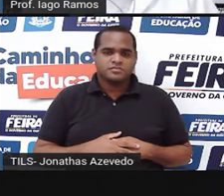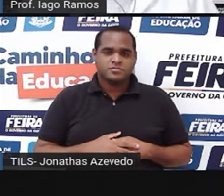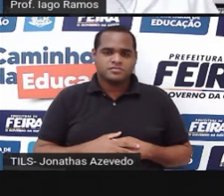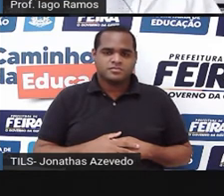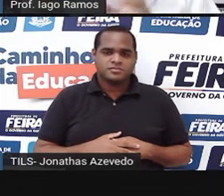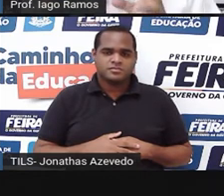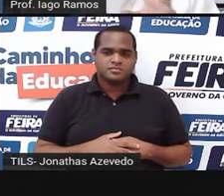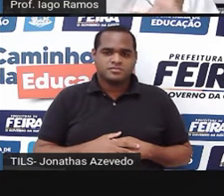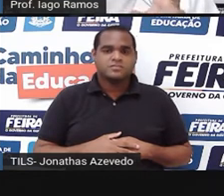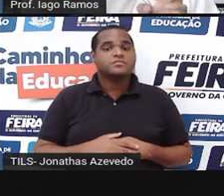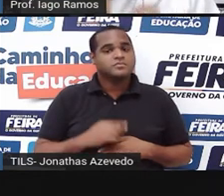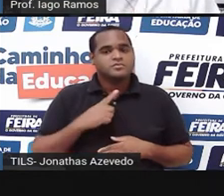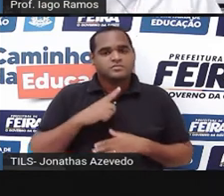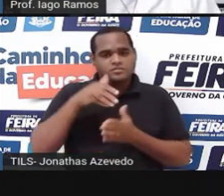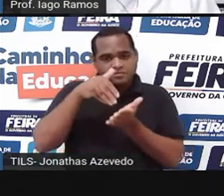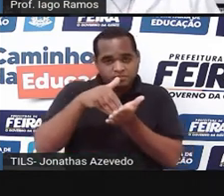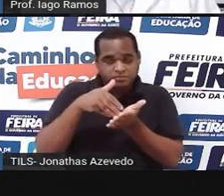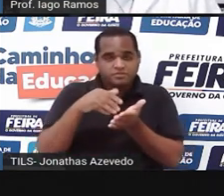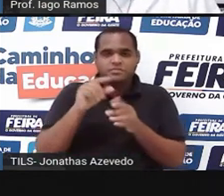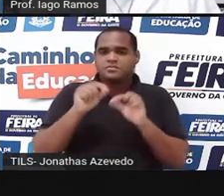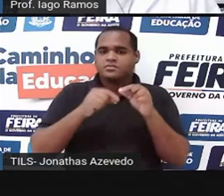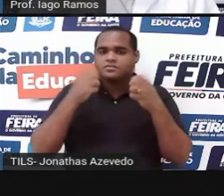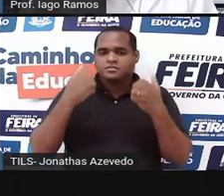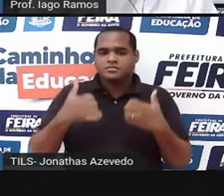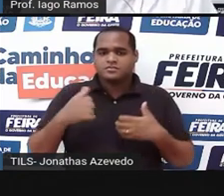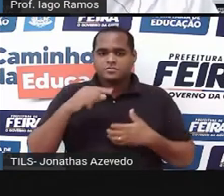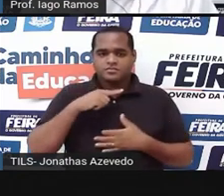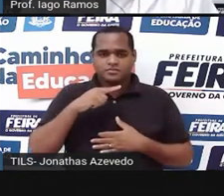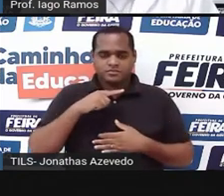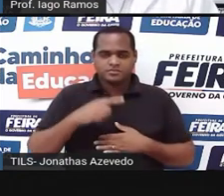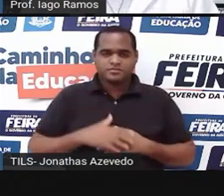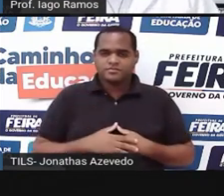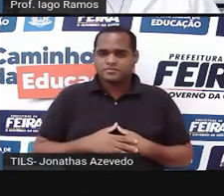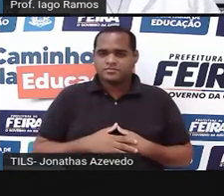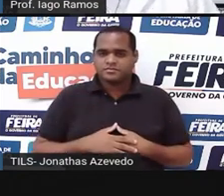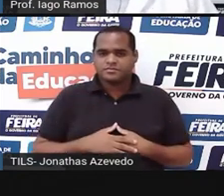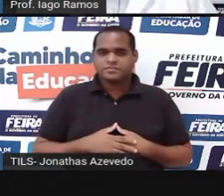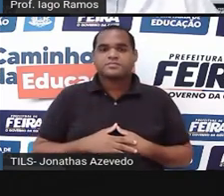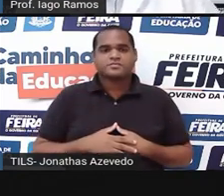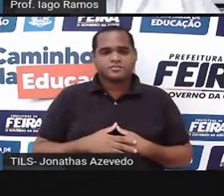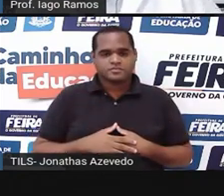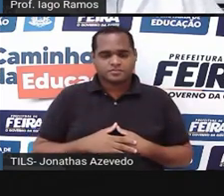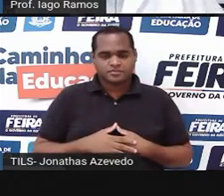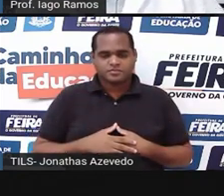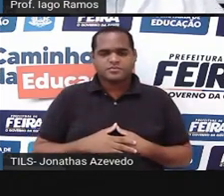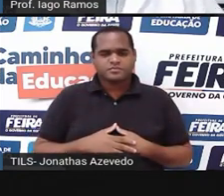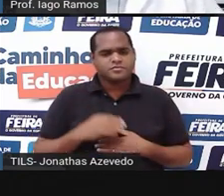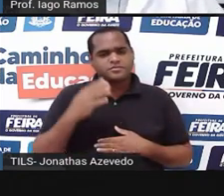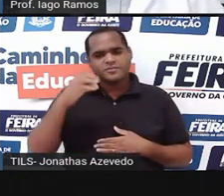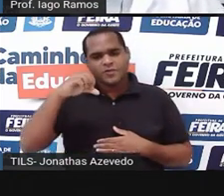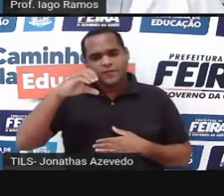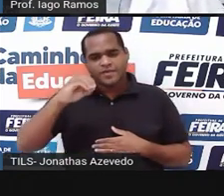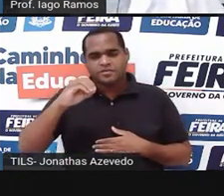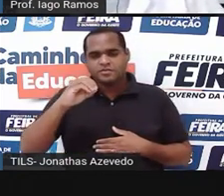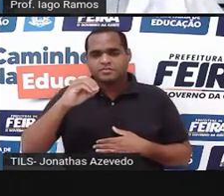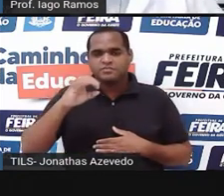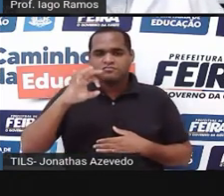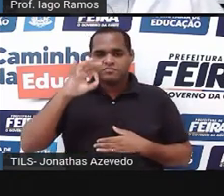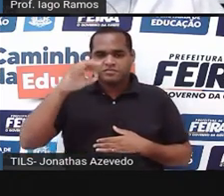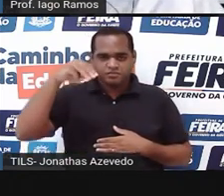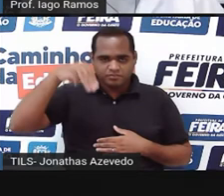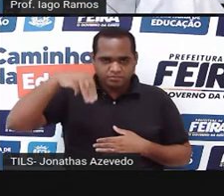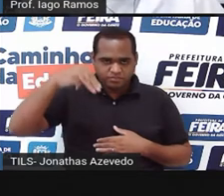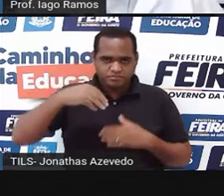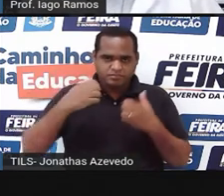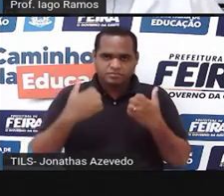regulamentar, sem os acréscimos, né? É aos 90 minutos, tá bom? E aos 90 vai